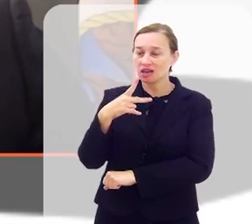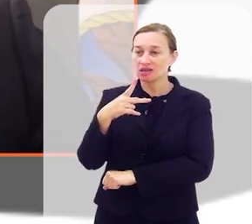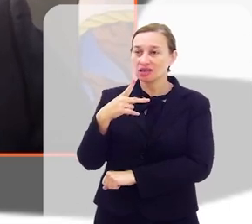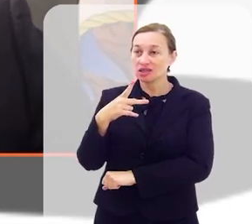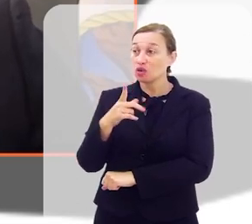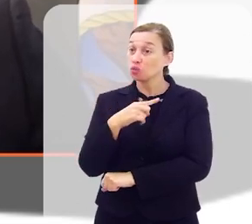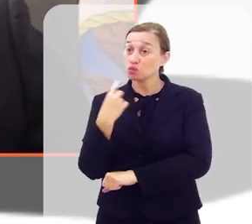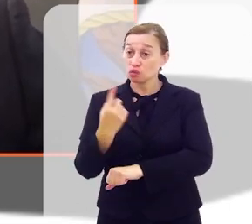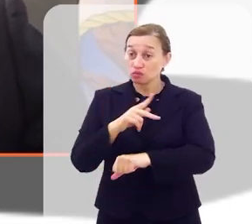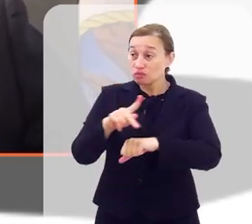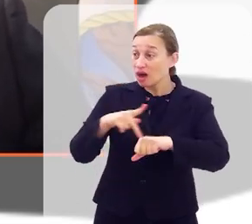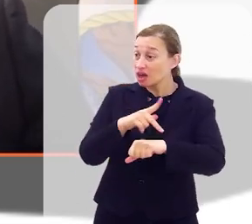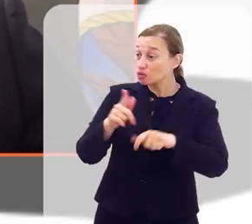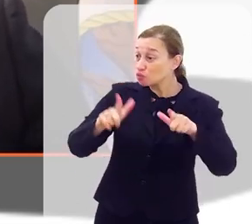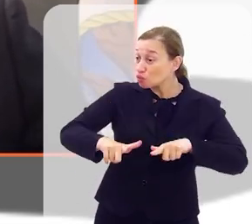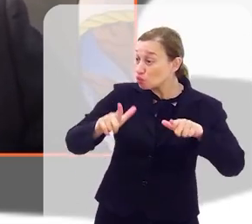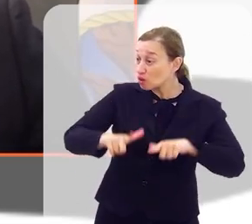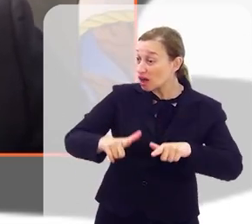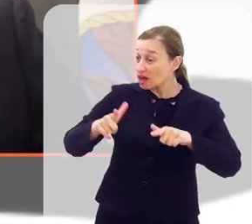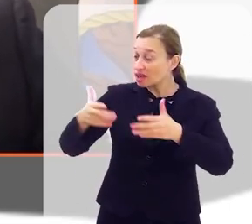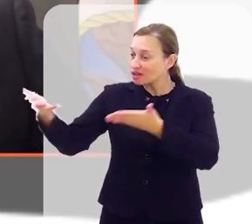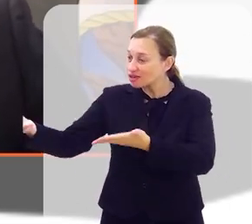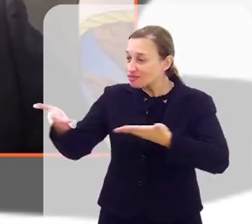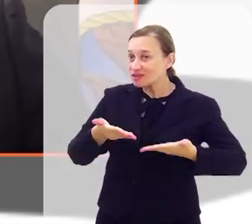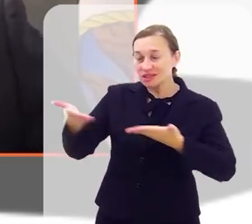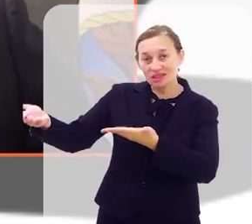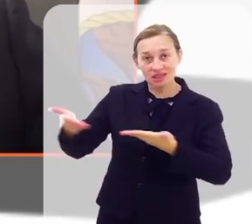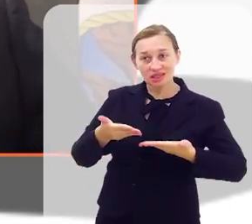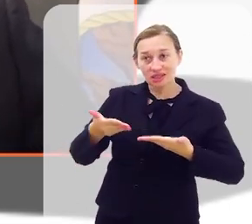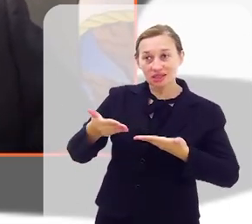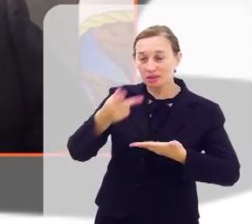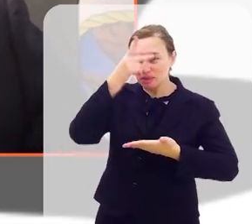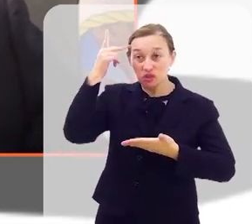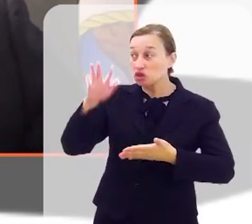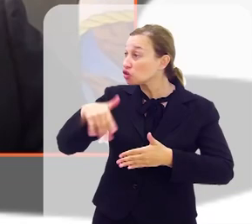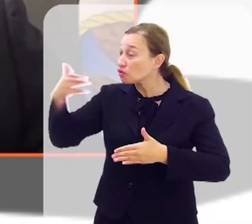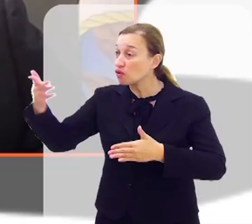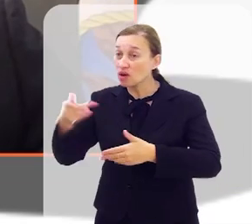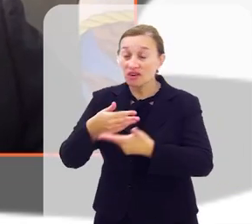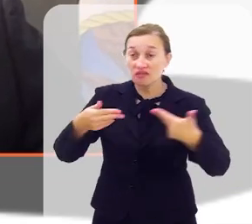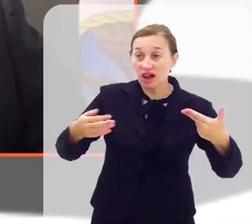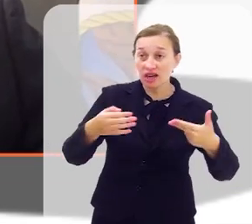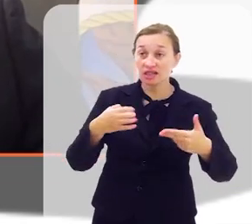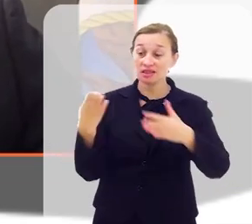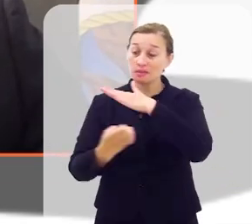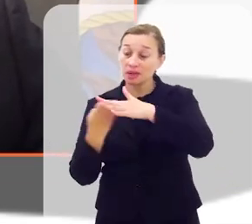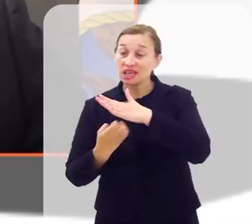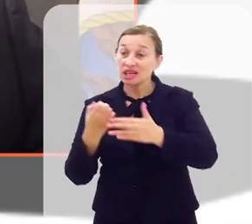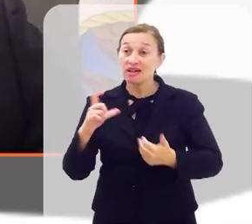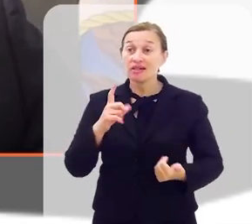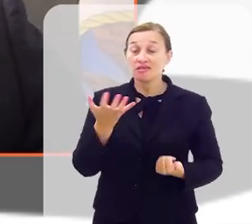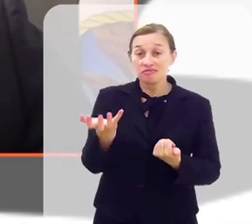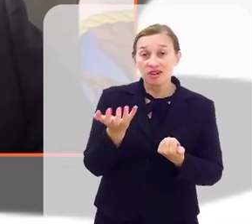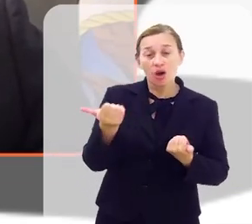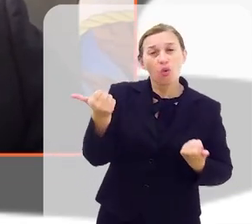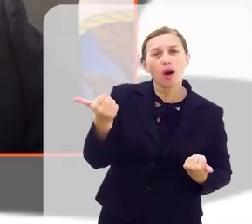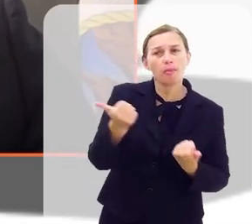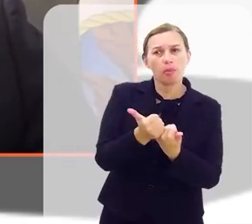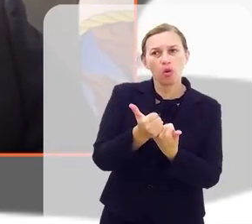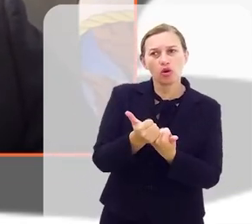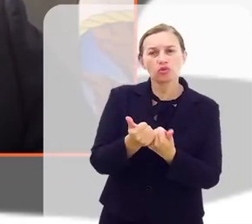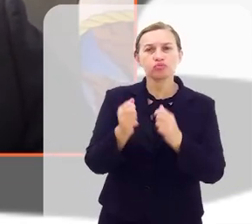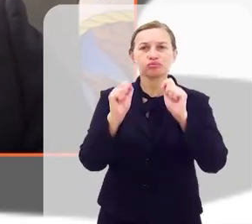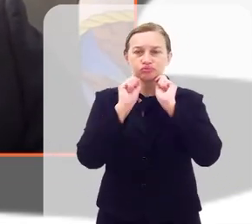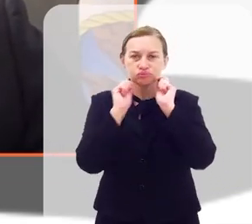postal para o nosso país, onde nós recebemos muitos turistas, muitas empresas requerem o apoio do Legislativo